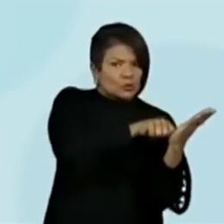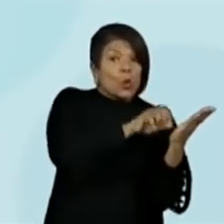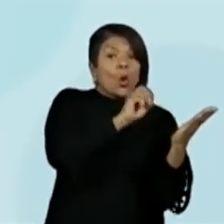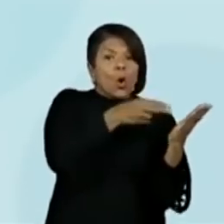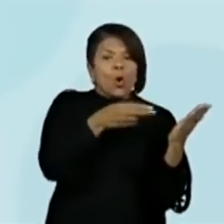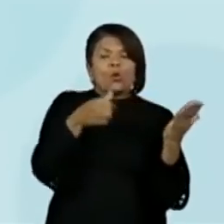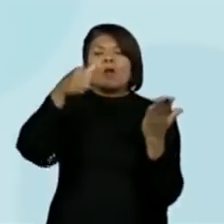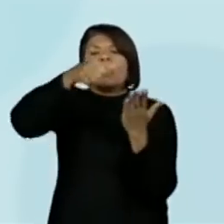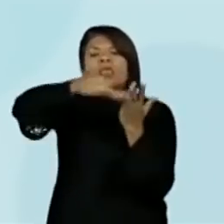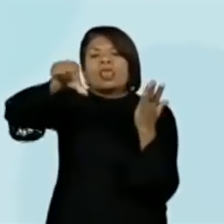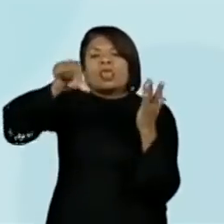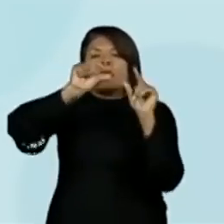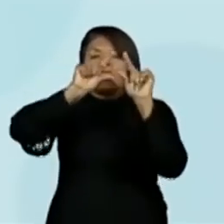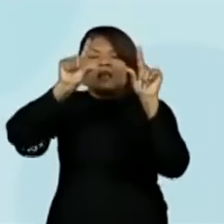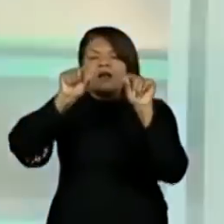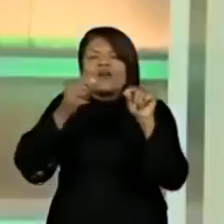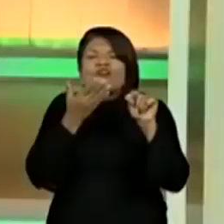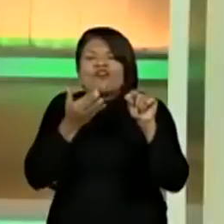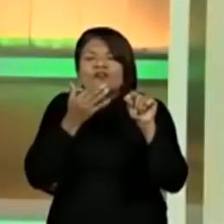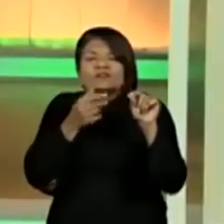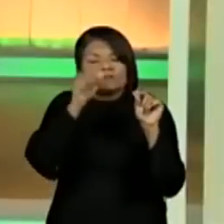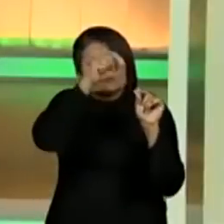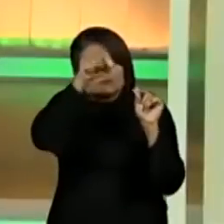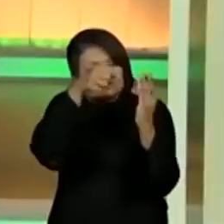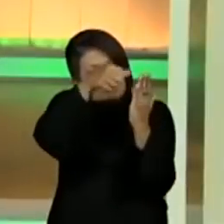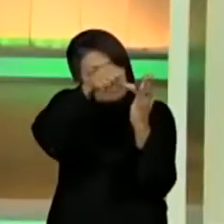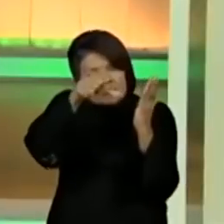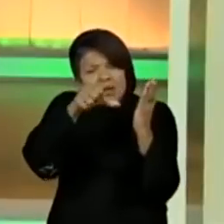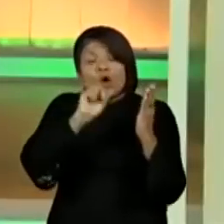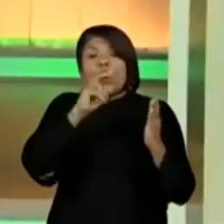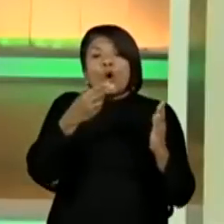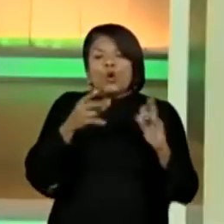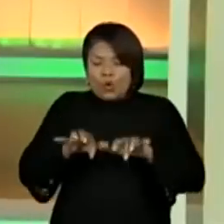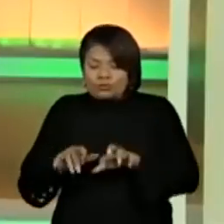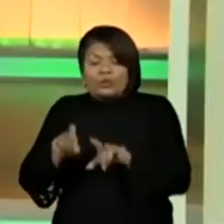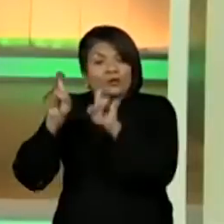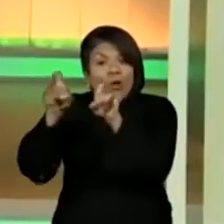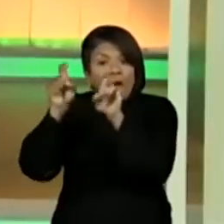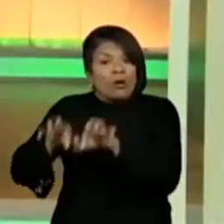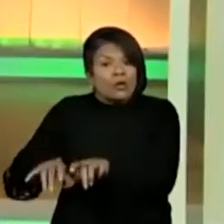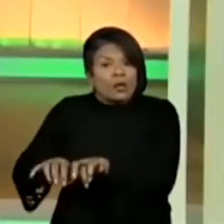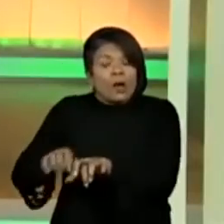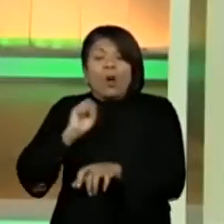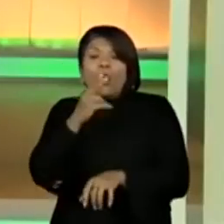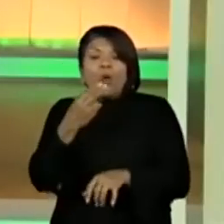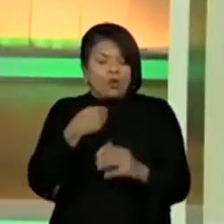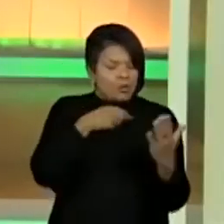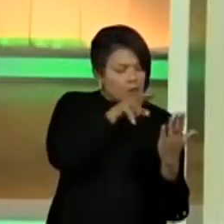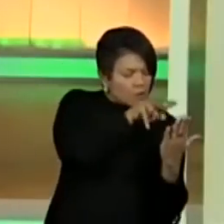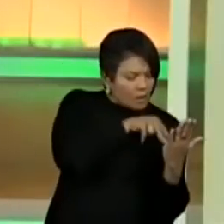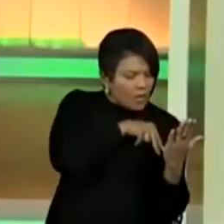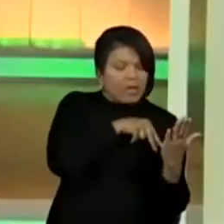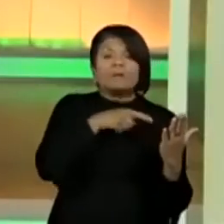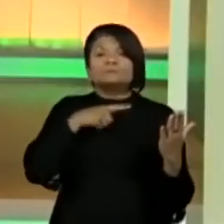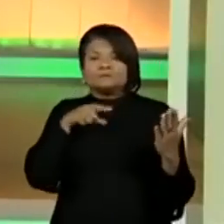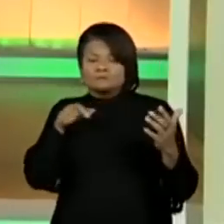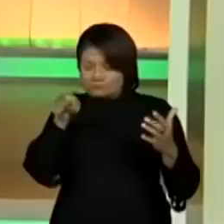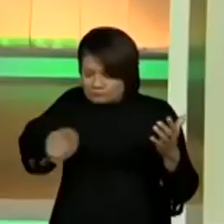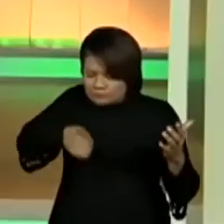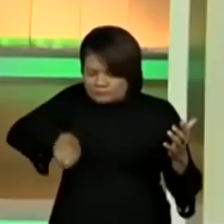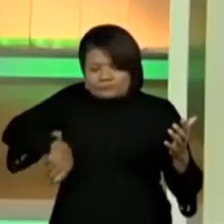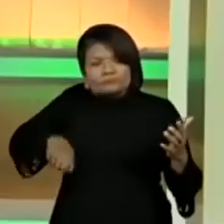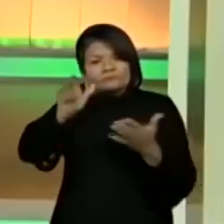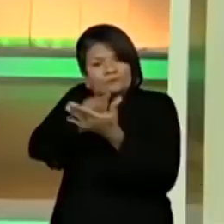uma folha à parte? Você faz no computador? Como que você faz essas anotações do que você vai ler? Vai lendo do próprio texto.